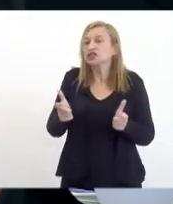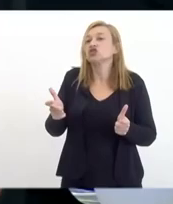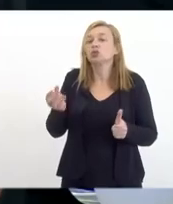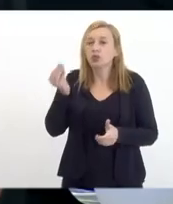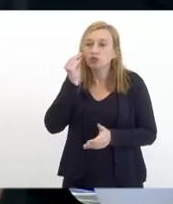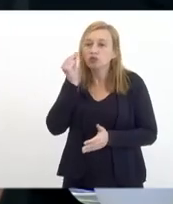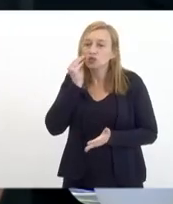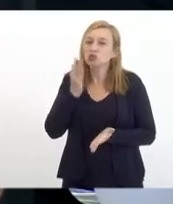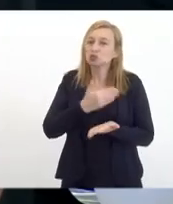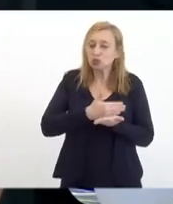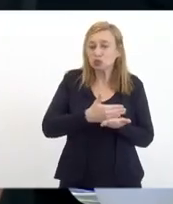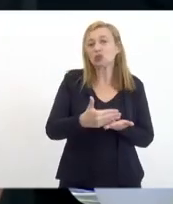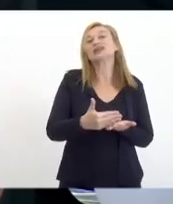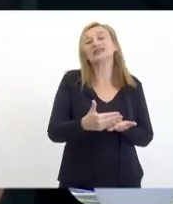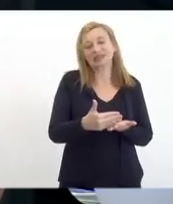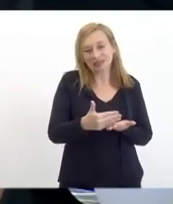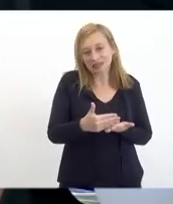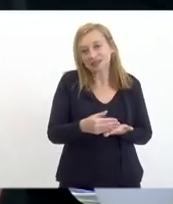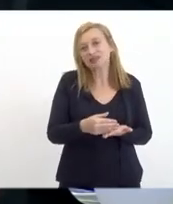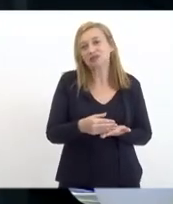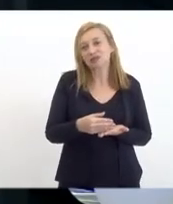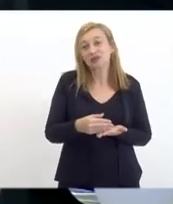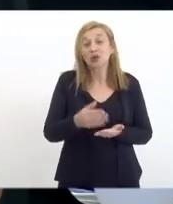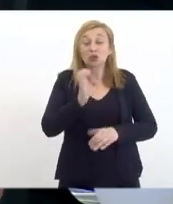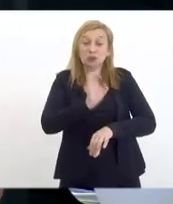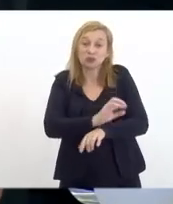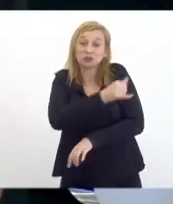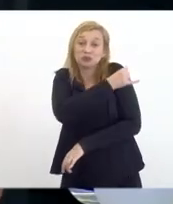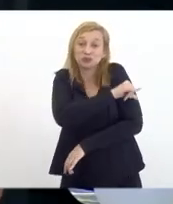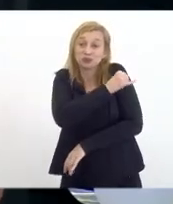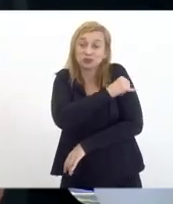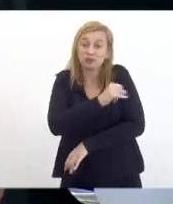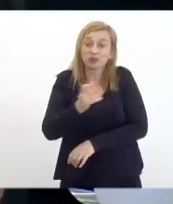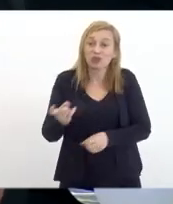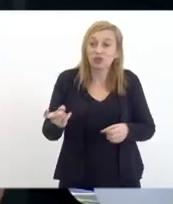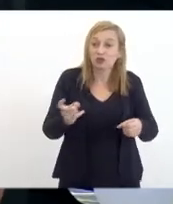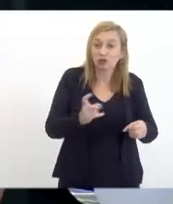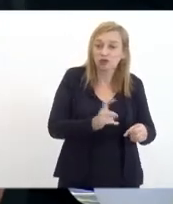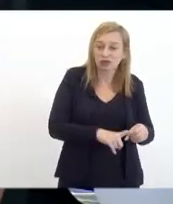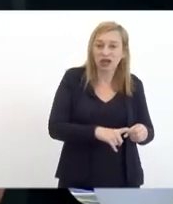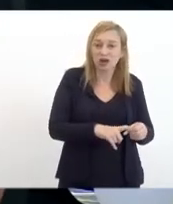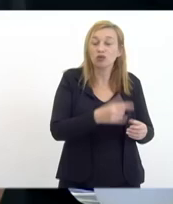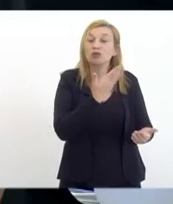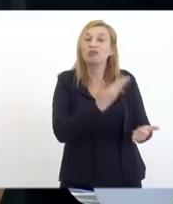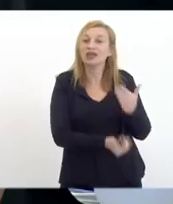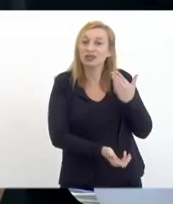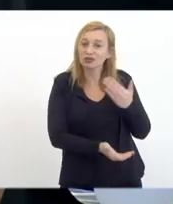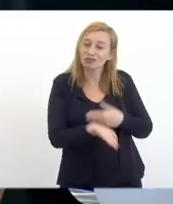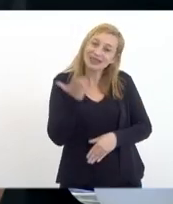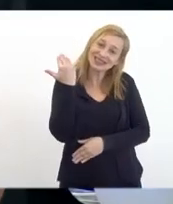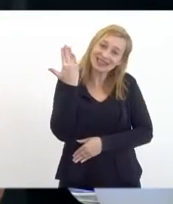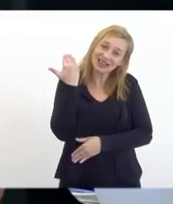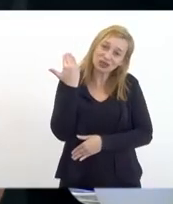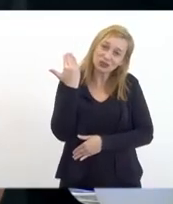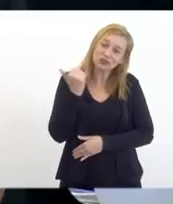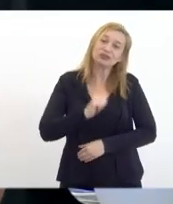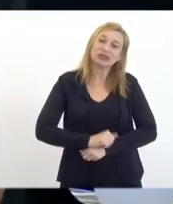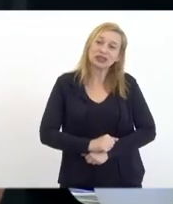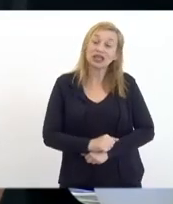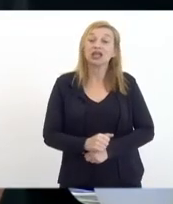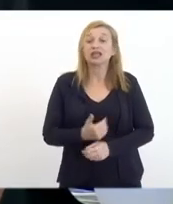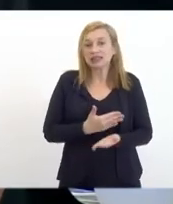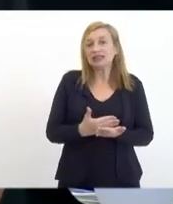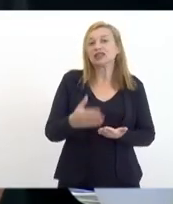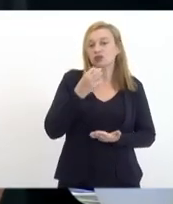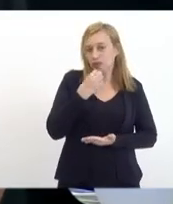verdade uma grande oportunidade do estado do Rio de Janeiro recuperar o tempo perdido estamos iniciando bem